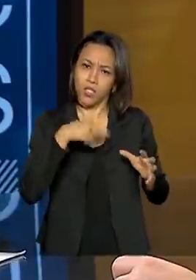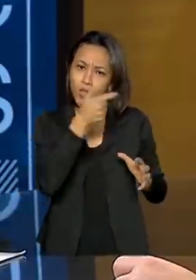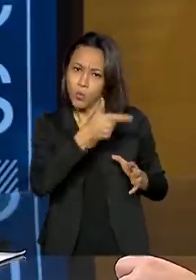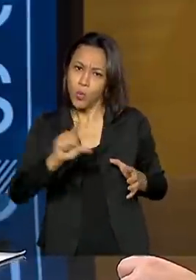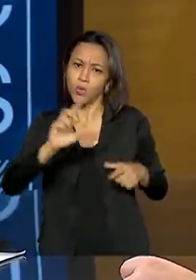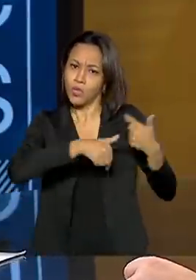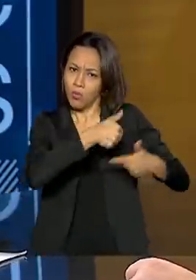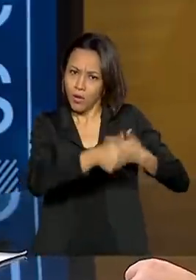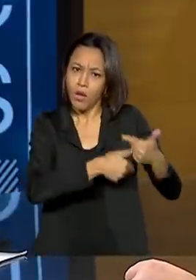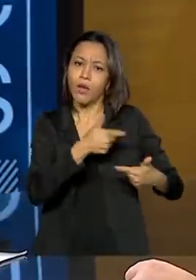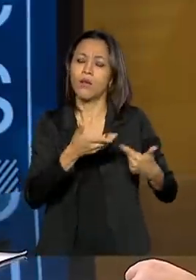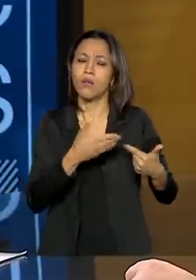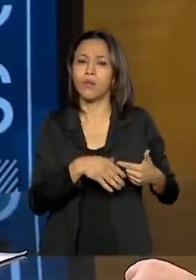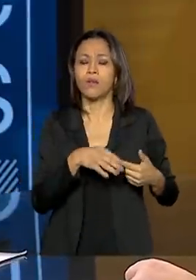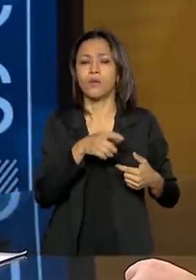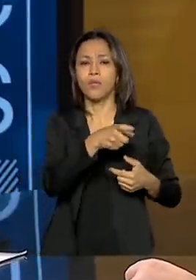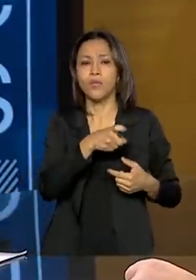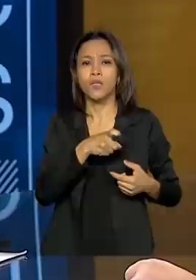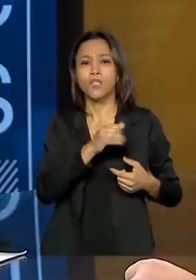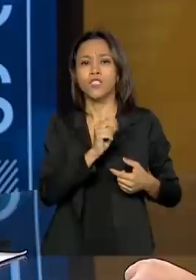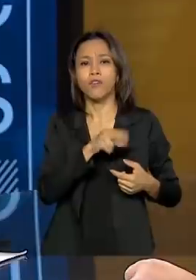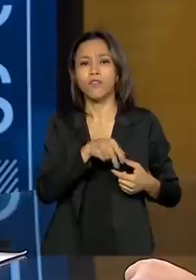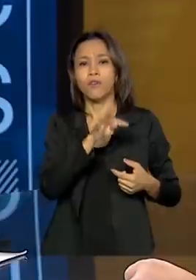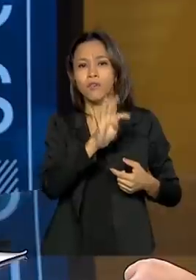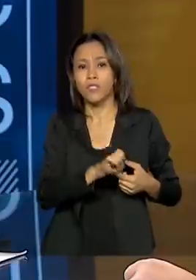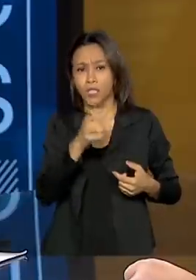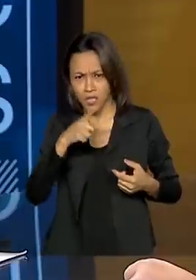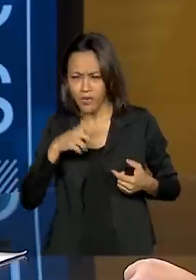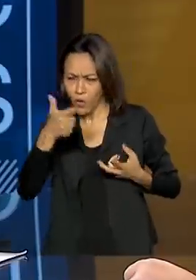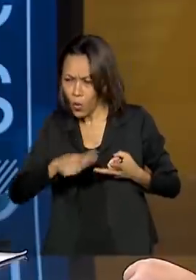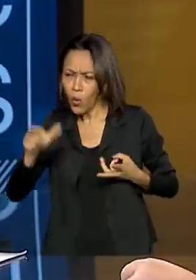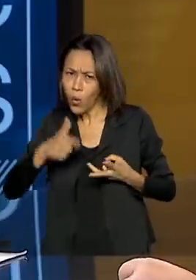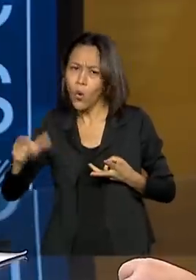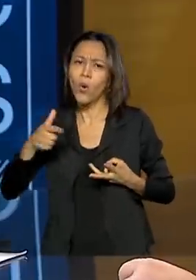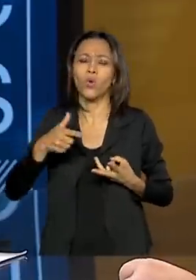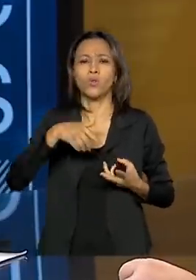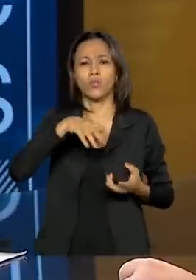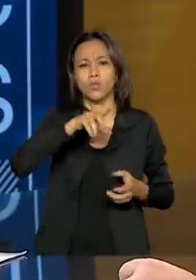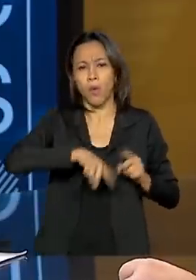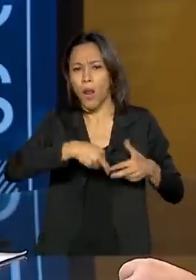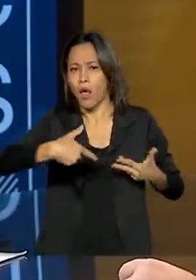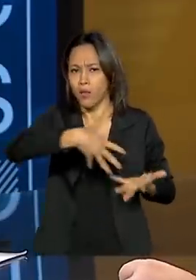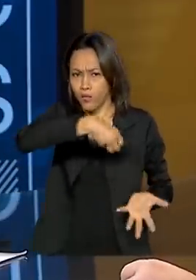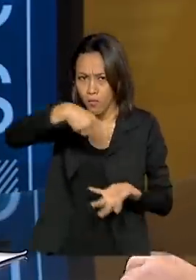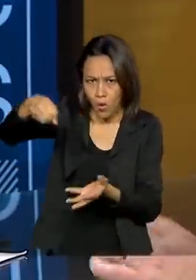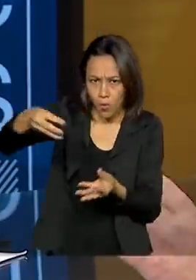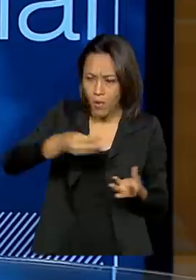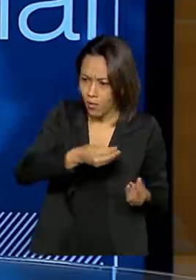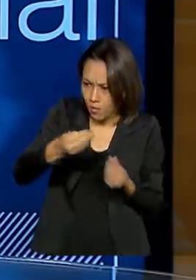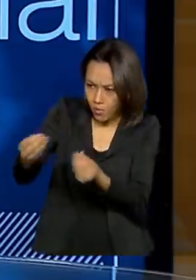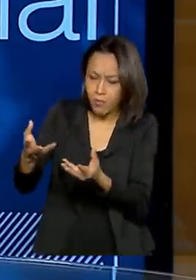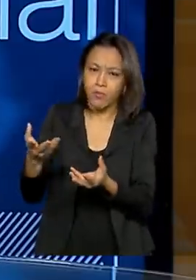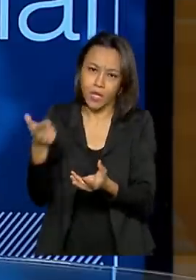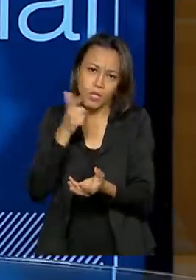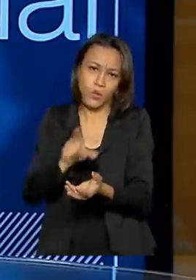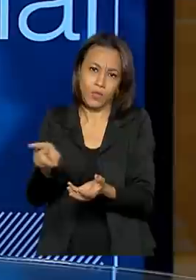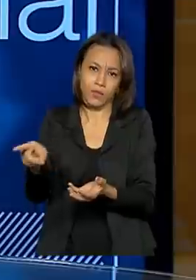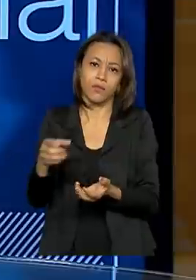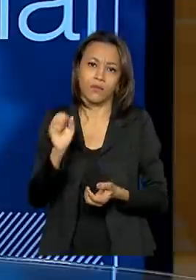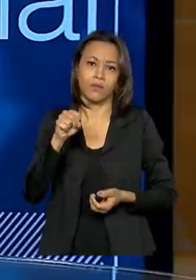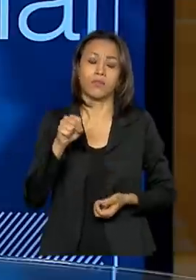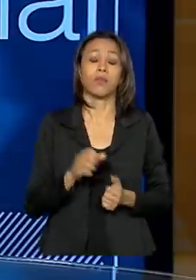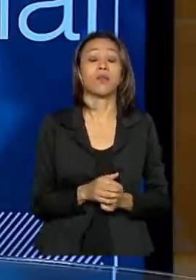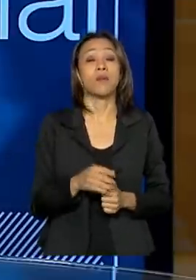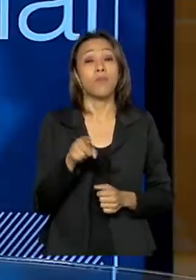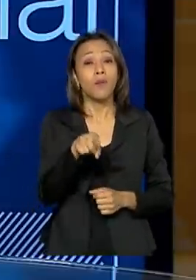teve essa preocupação em relação a outros insumos para chegar às mãos das populações indígenas. Exatamente. Só para você